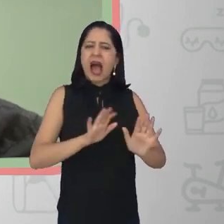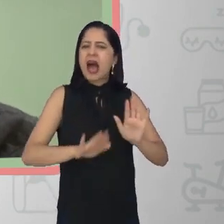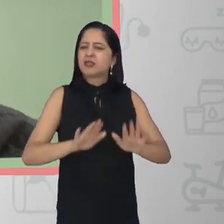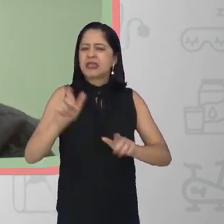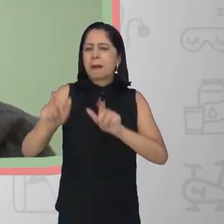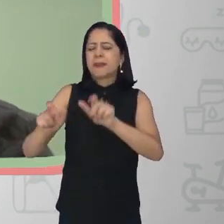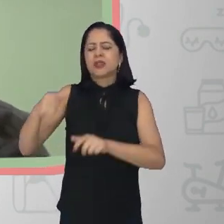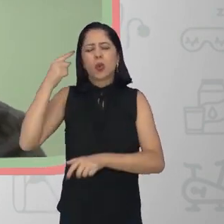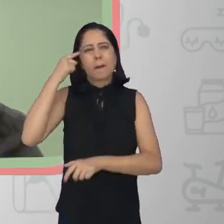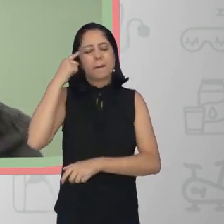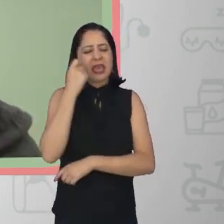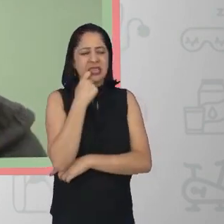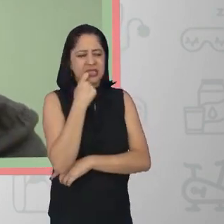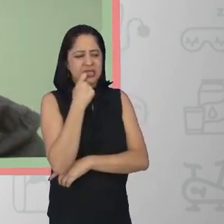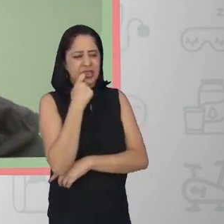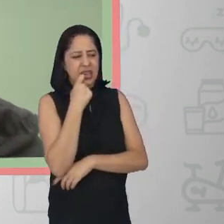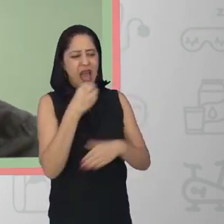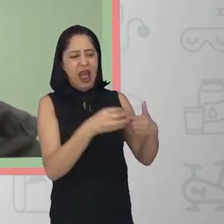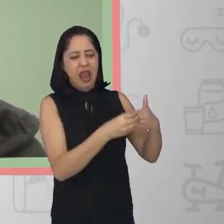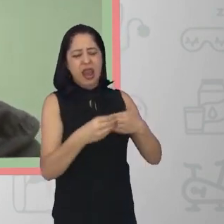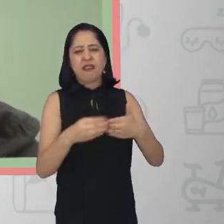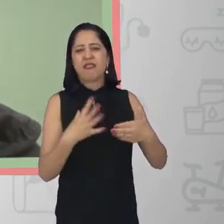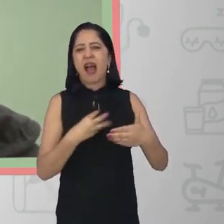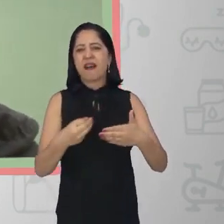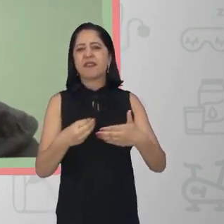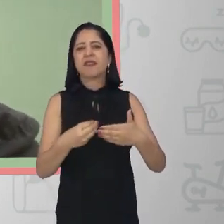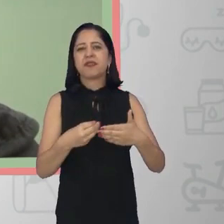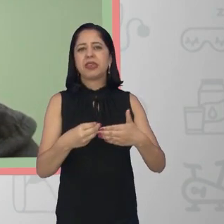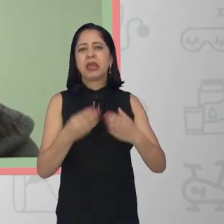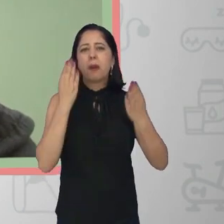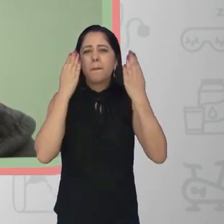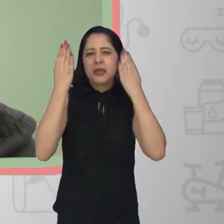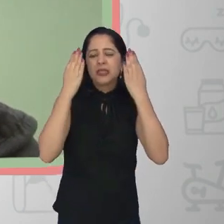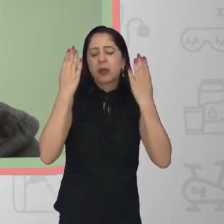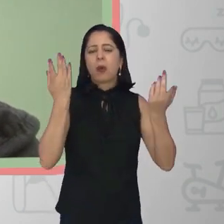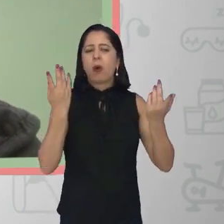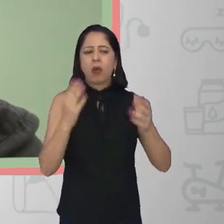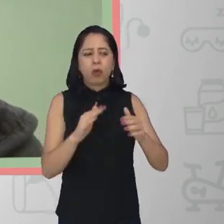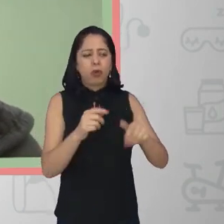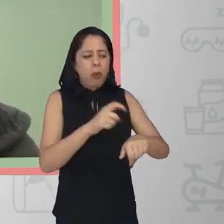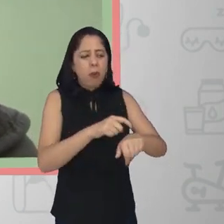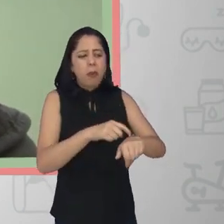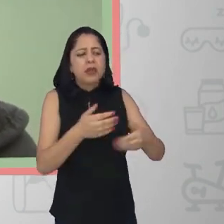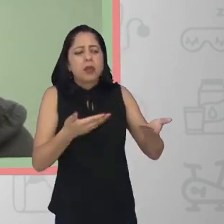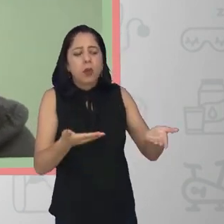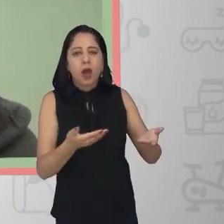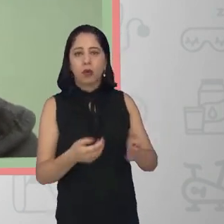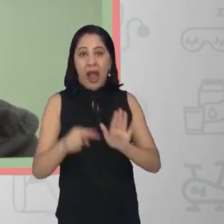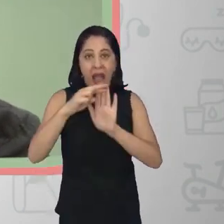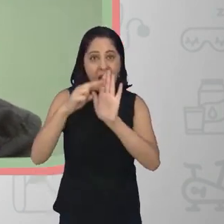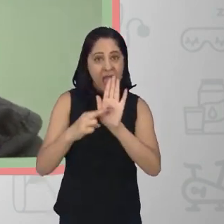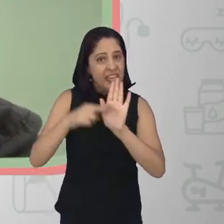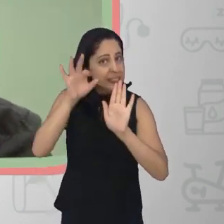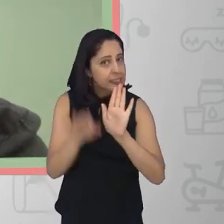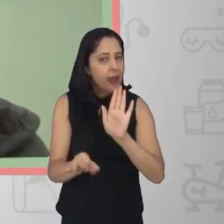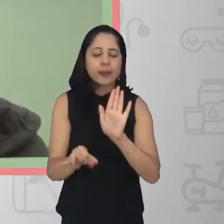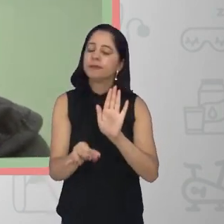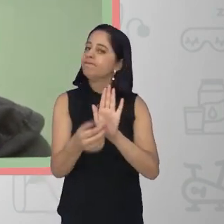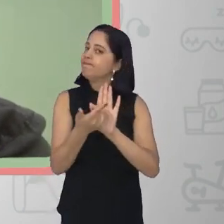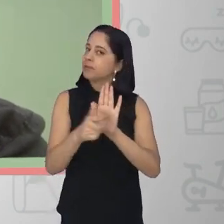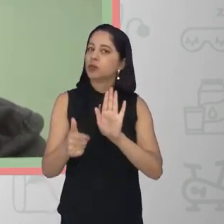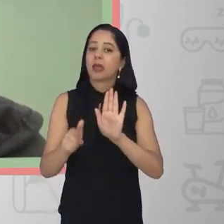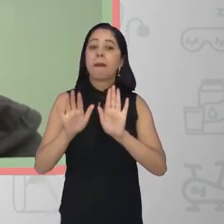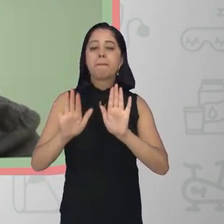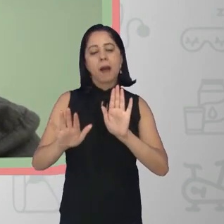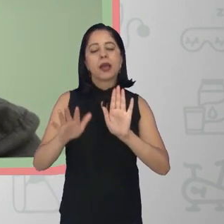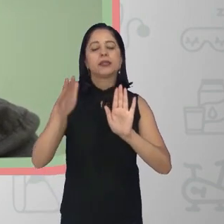um especialista, um psicólogo, alguma coisa pra ajudar na saúde mental das crianças? Não existe uma regra básica, mas em